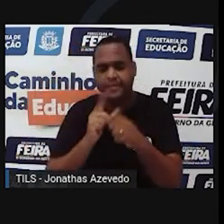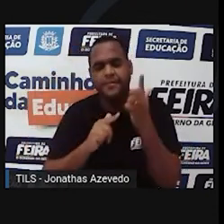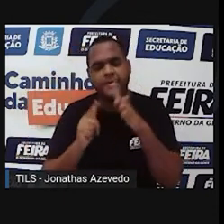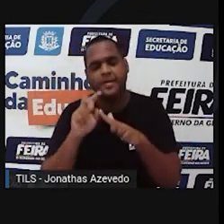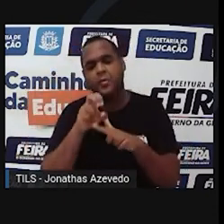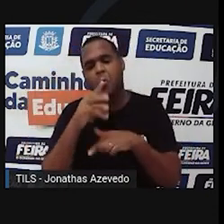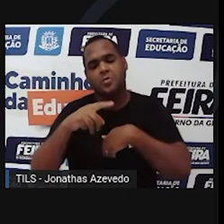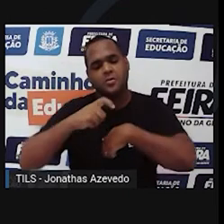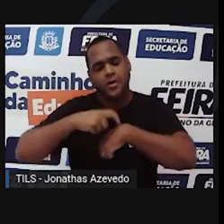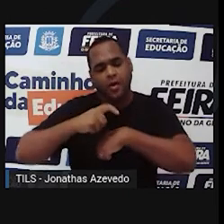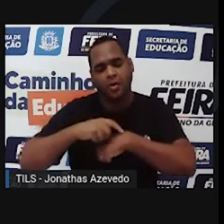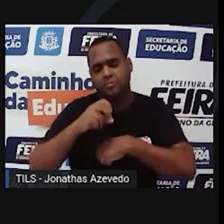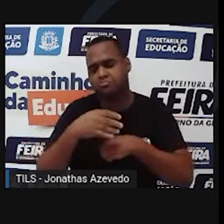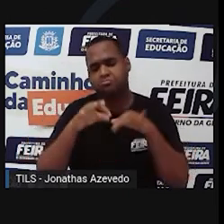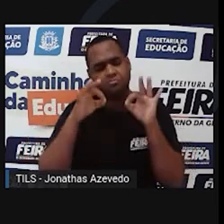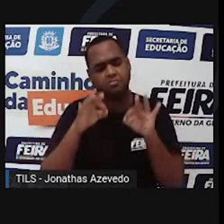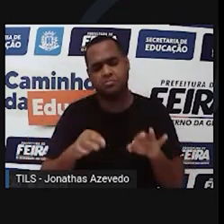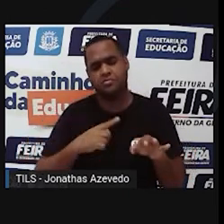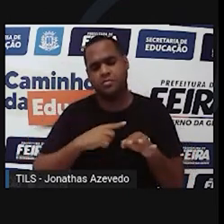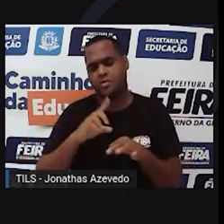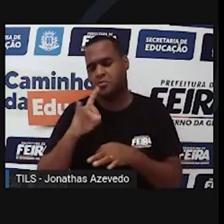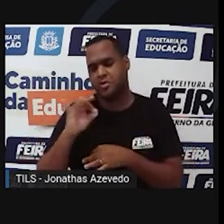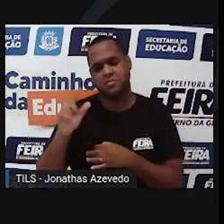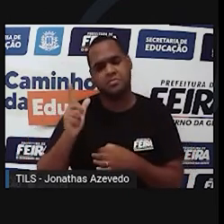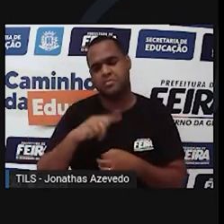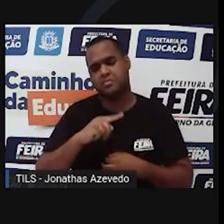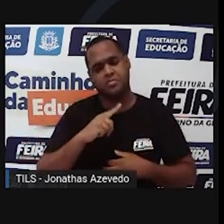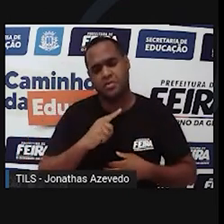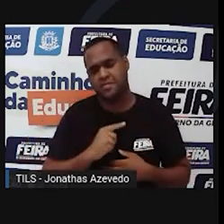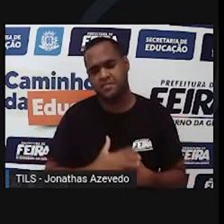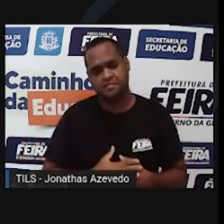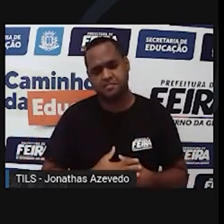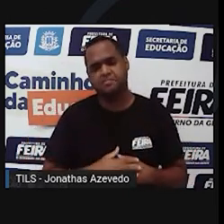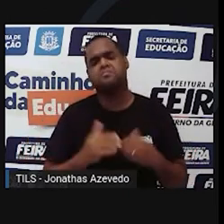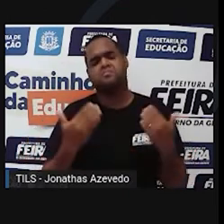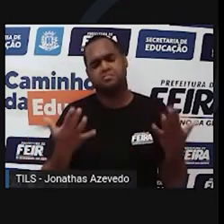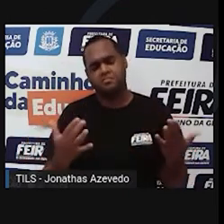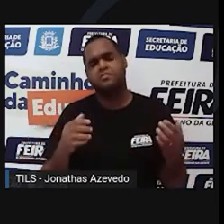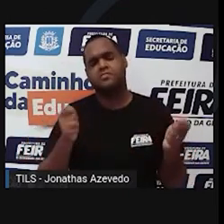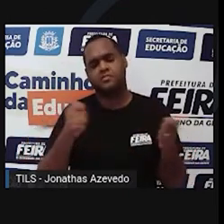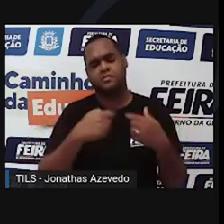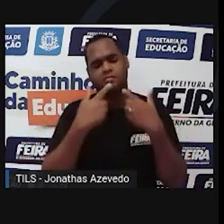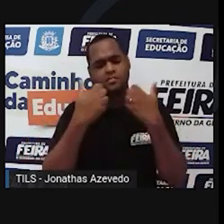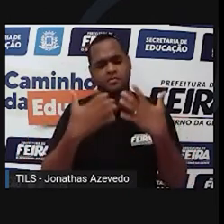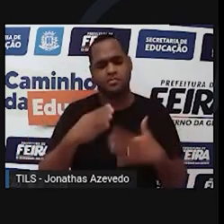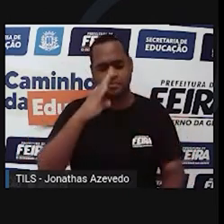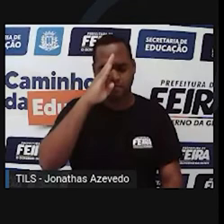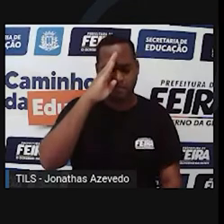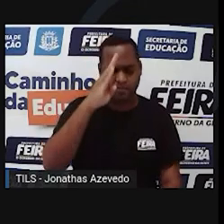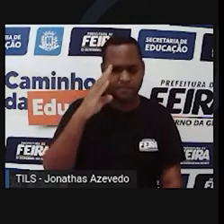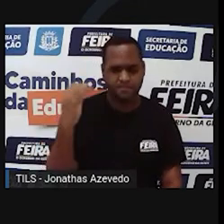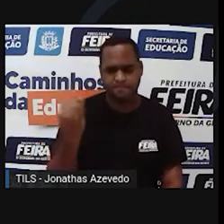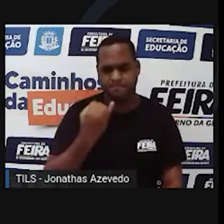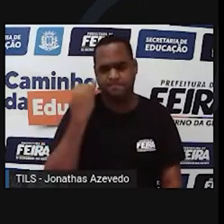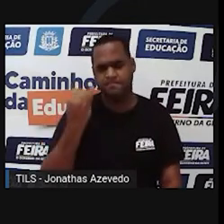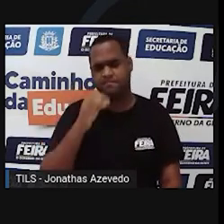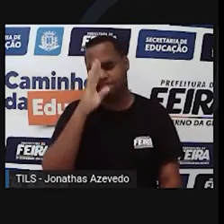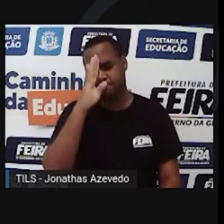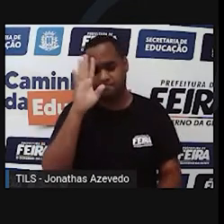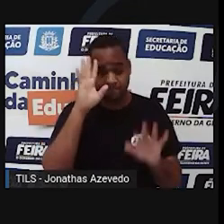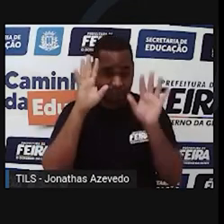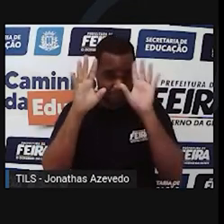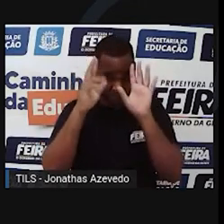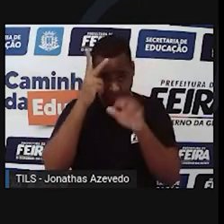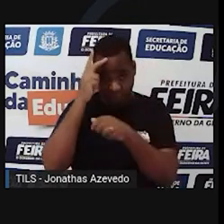a hora em um determinado momento do dia. Então, sem dúvida, essa foi uma das principais invenções desenvolvidas pelo ser